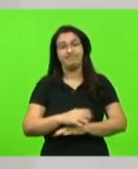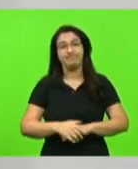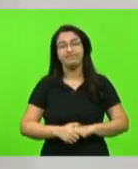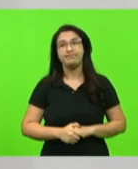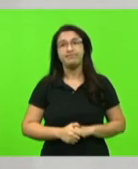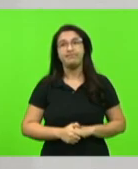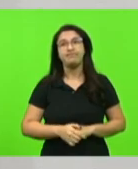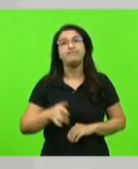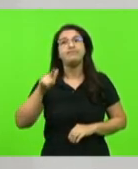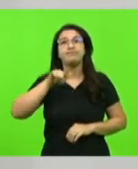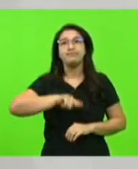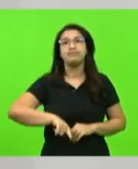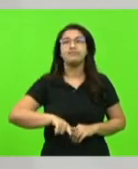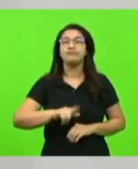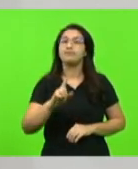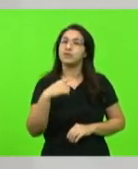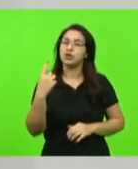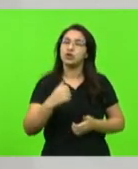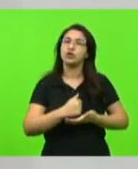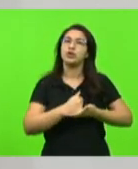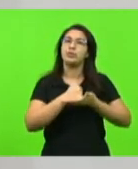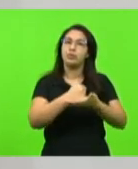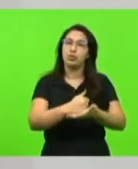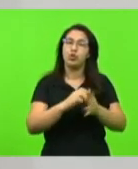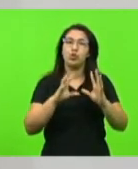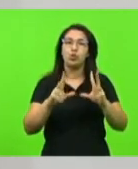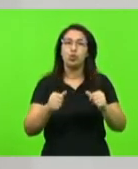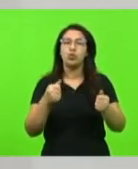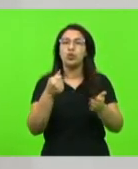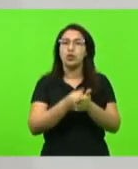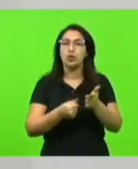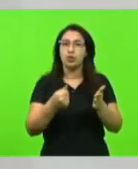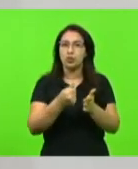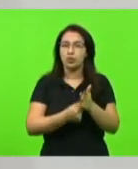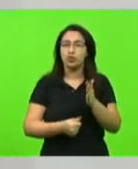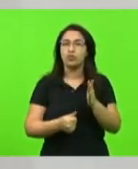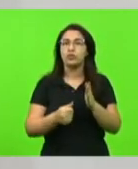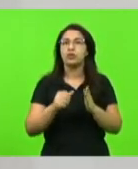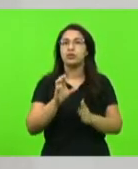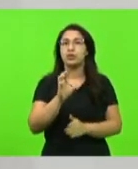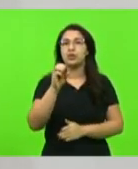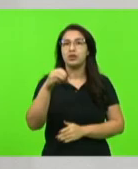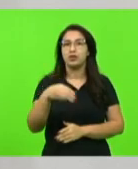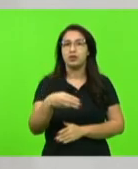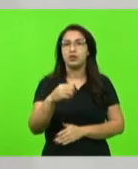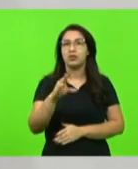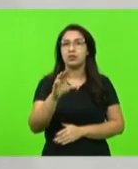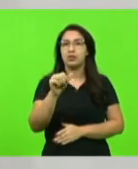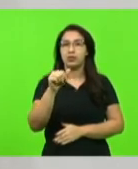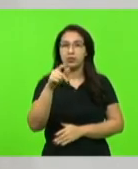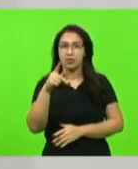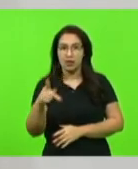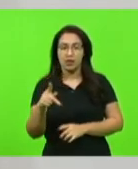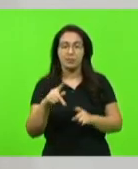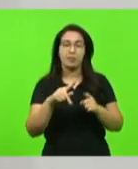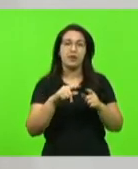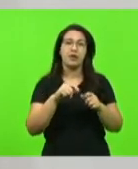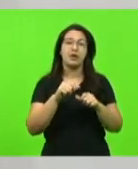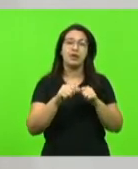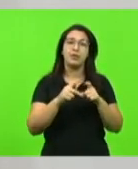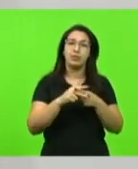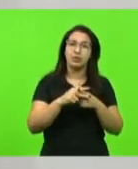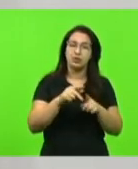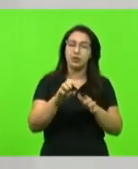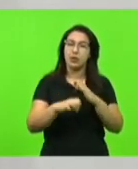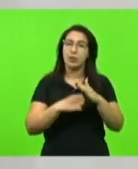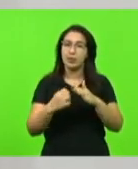nosso apoio a toda a luta do Sintrazen, dos trabalhadores da Concap, pela manutenção dessa importante empresa pública